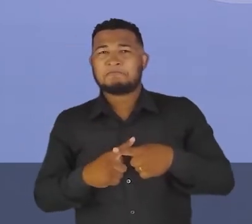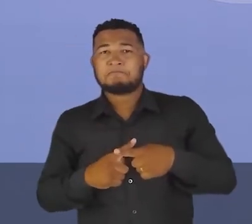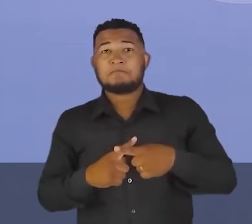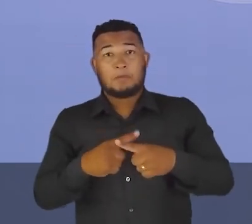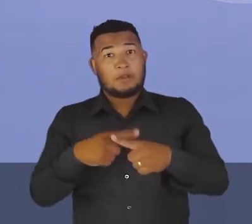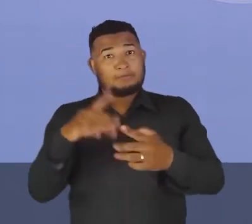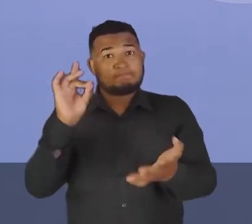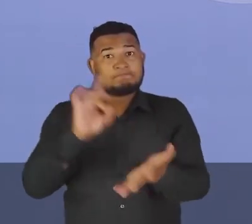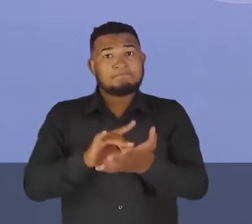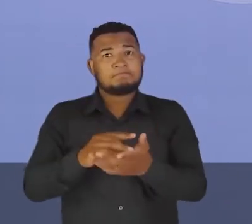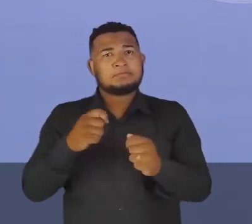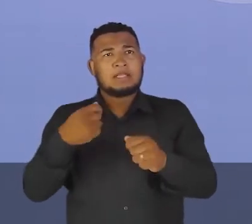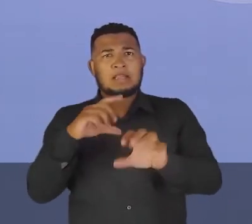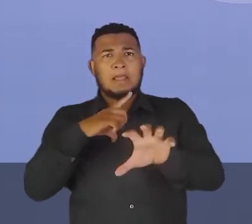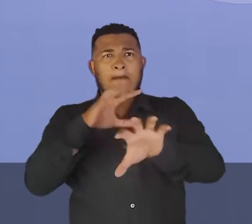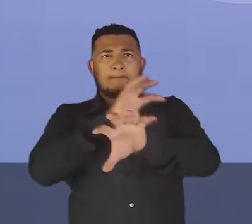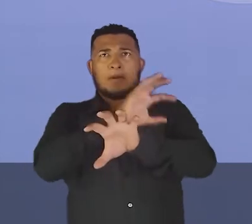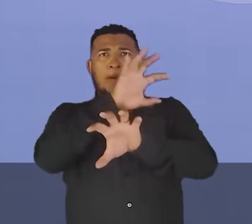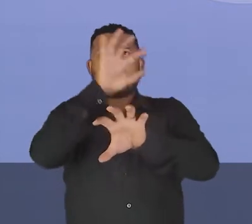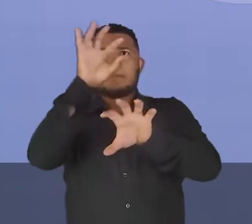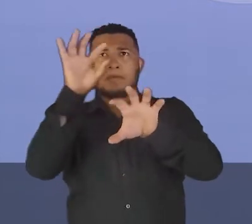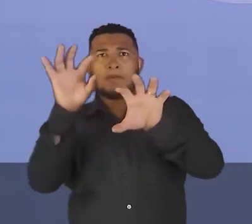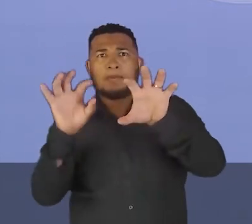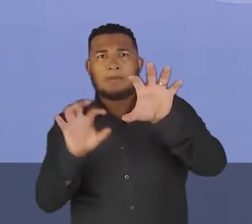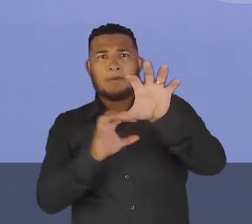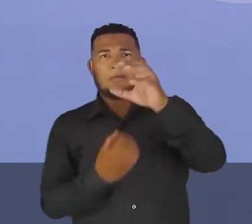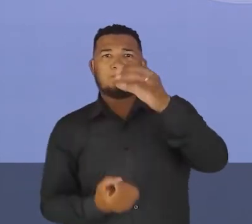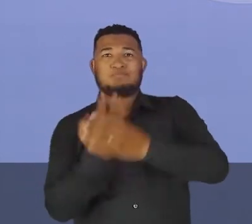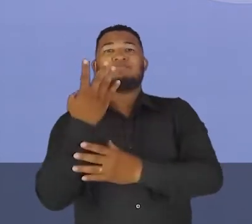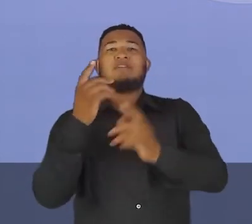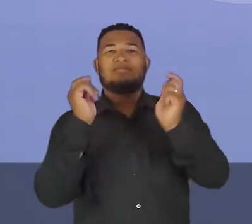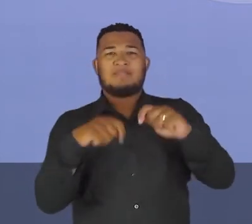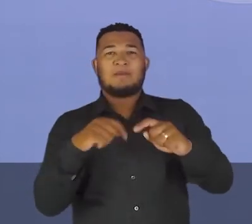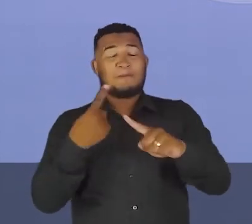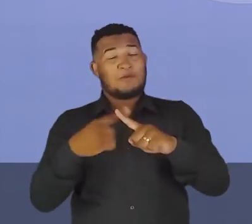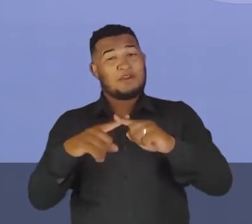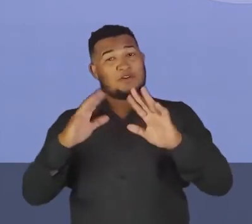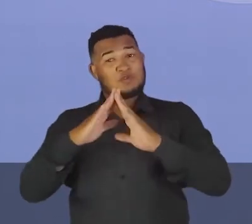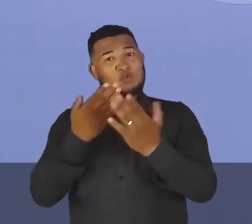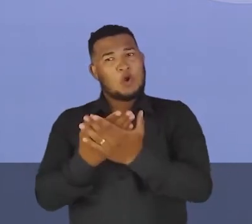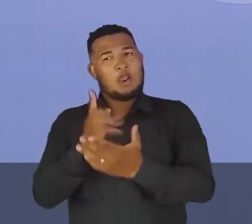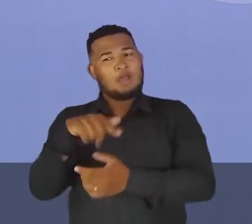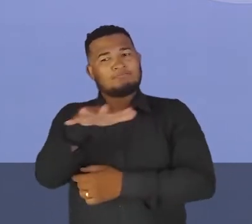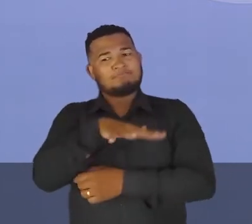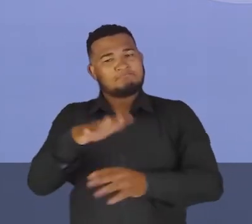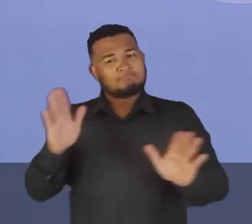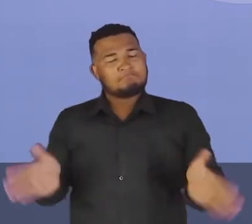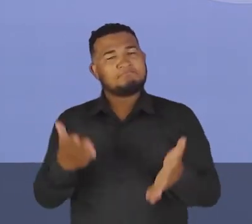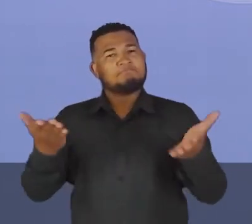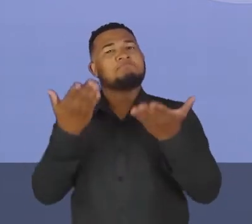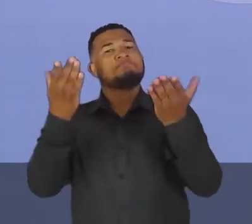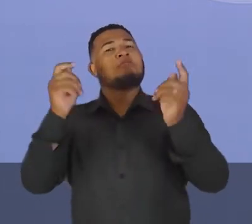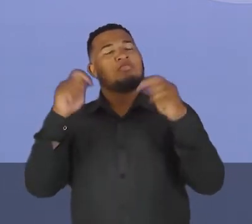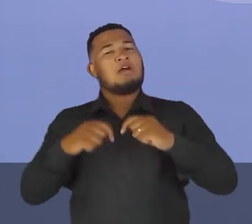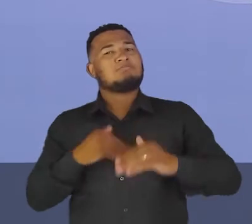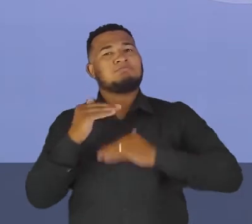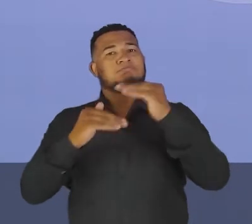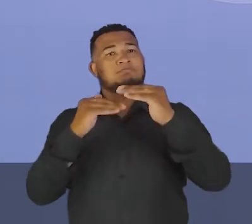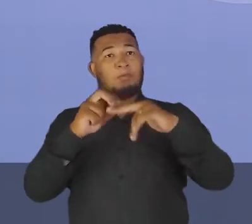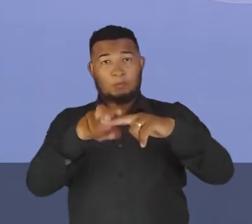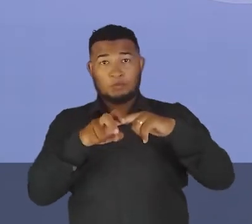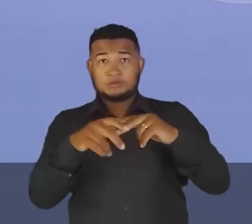tem que passar por todas essas questões? Porque a escola, ela é um espaço formativo sustentável, né? A gente tem que entender que a economia,